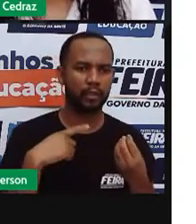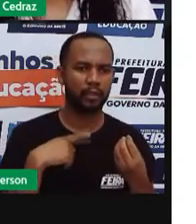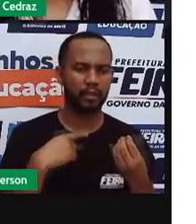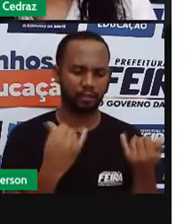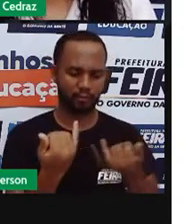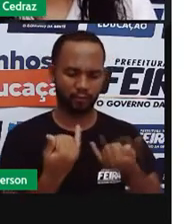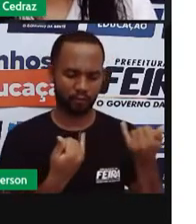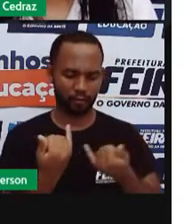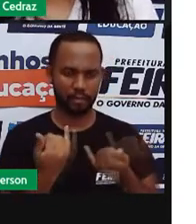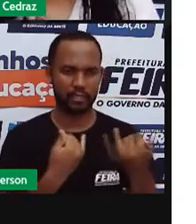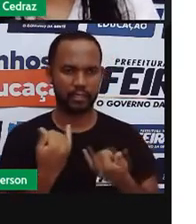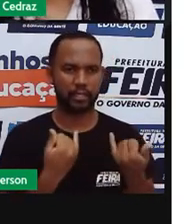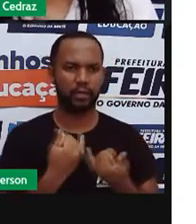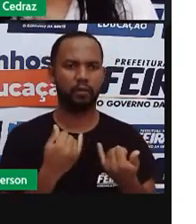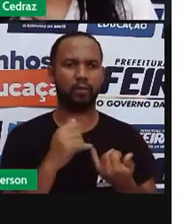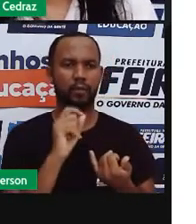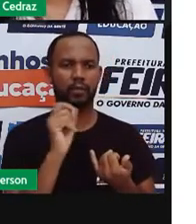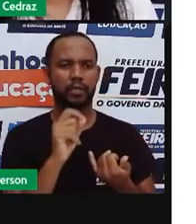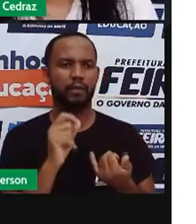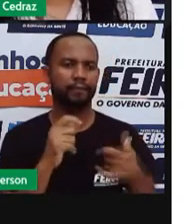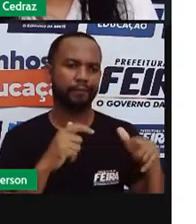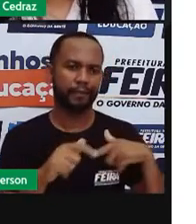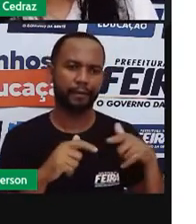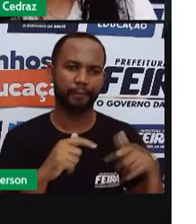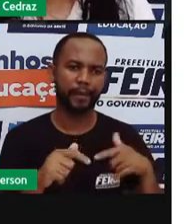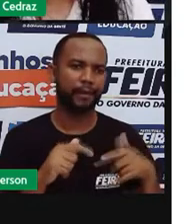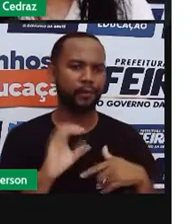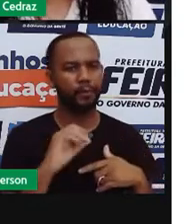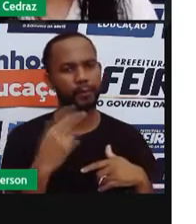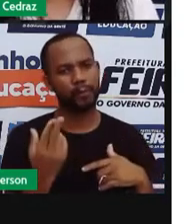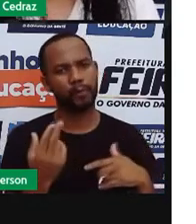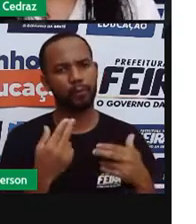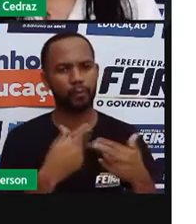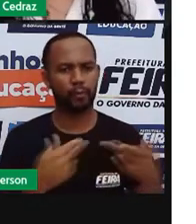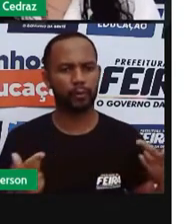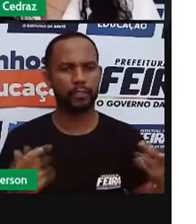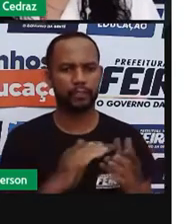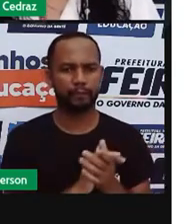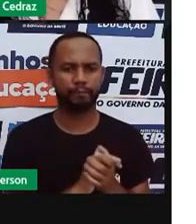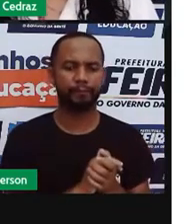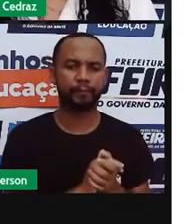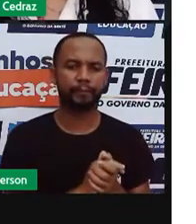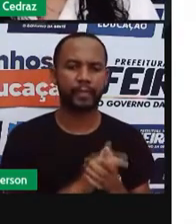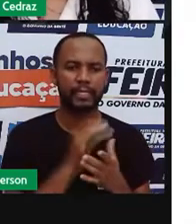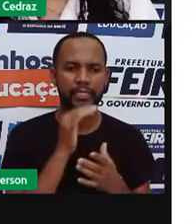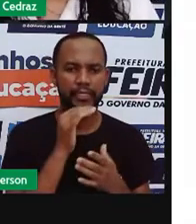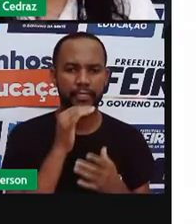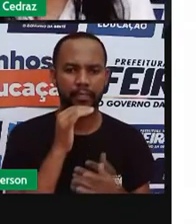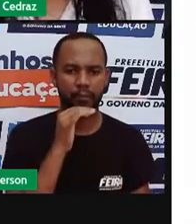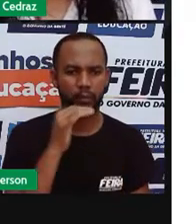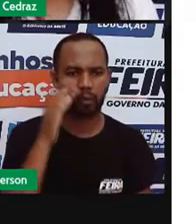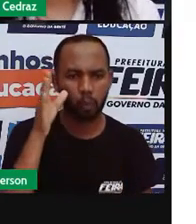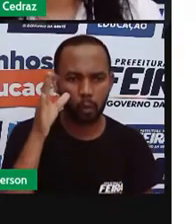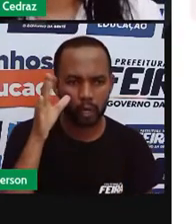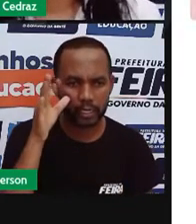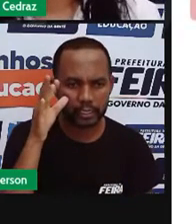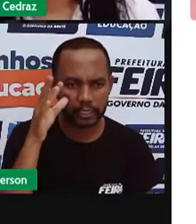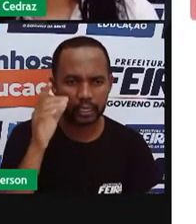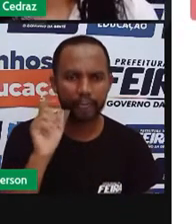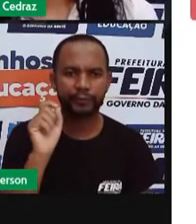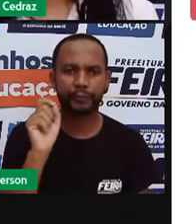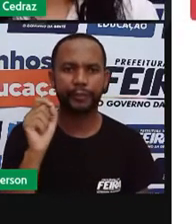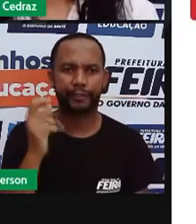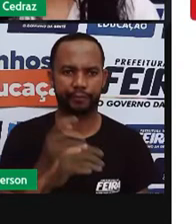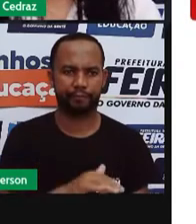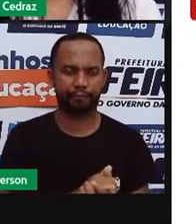na realização de uma determinada ação. Uma curiosidade. A professora trouxe uma curiosidade para